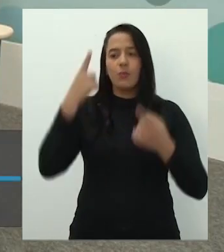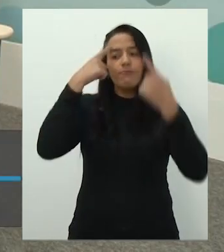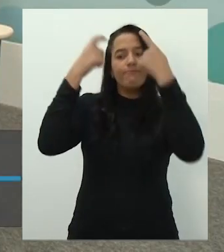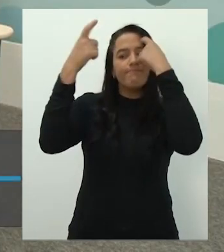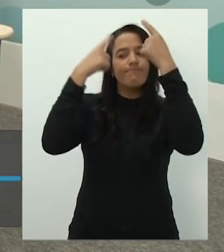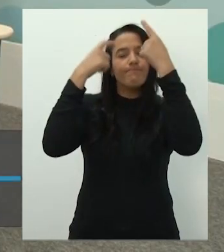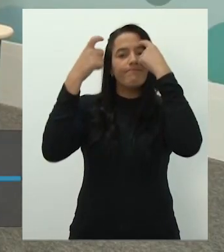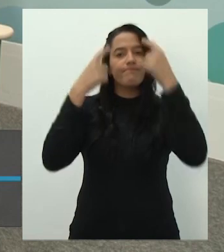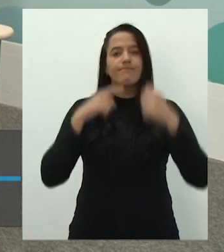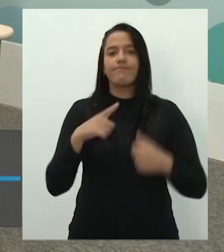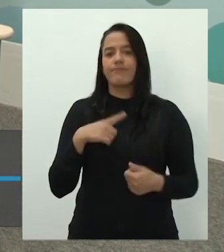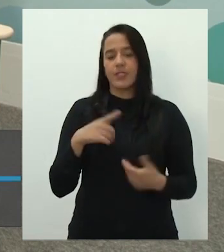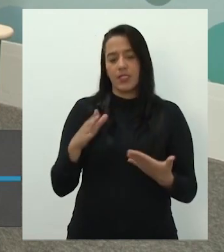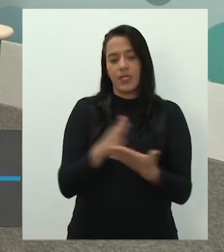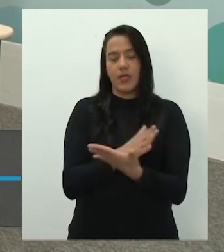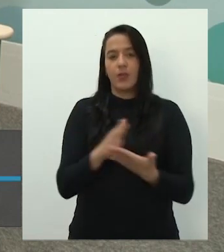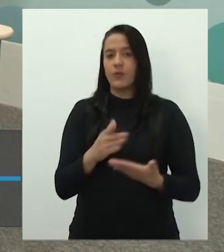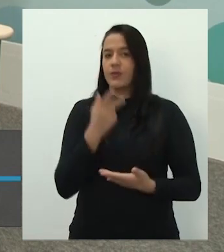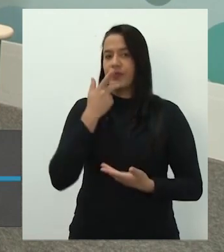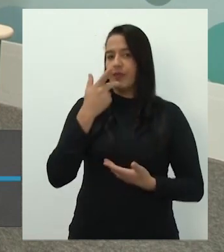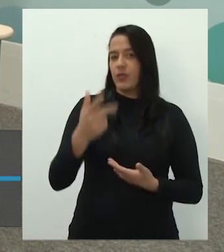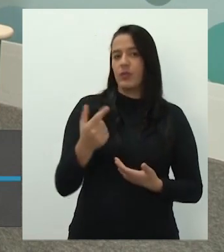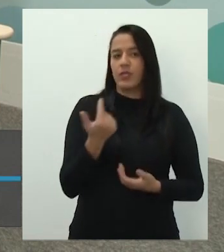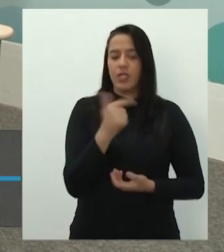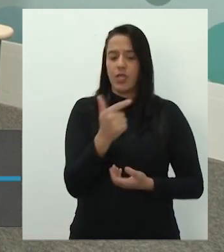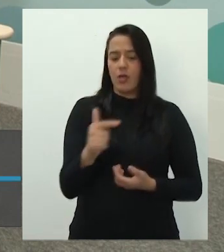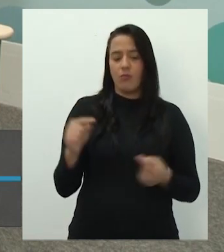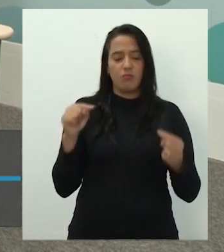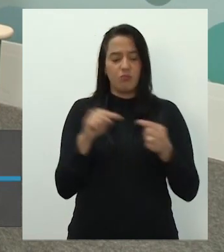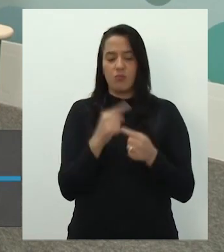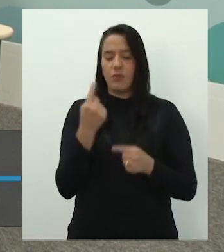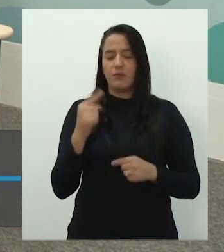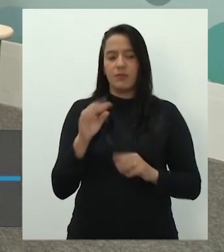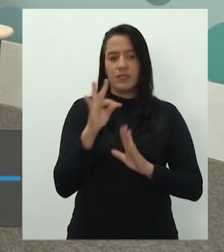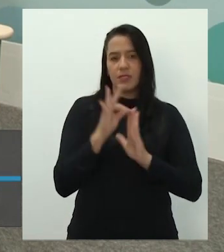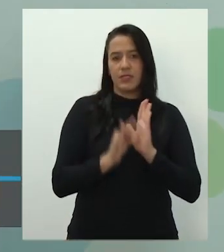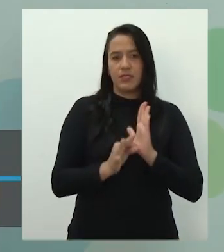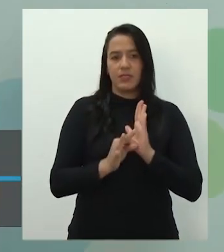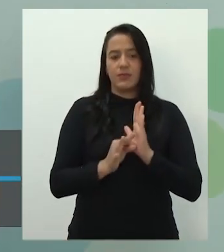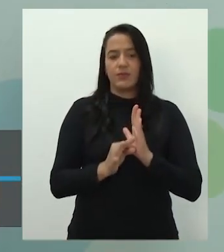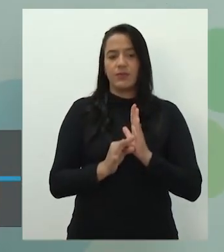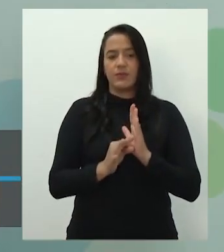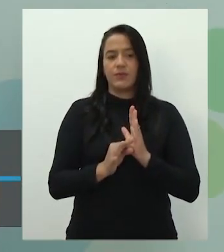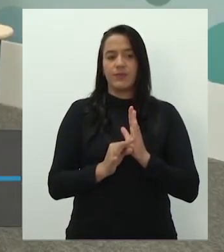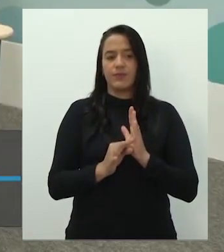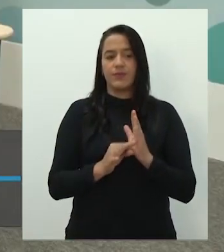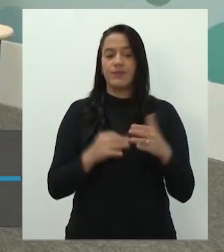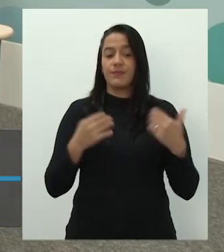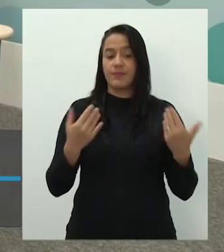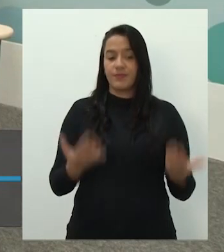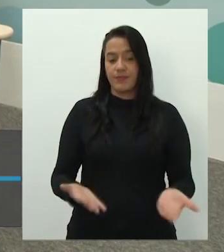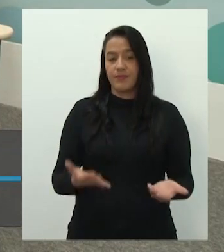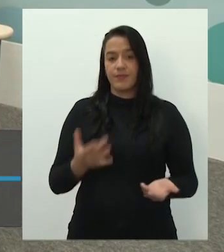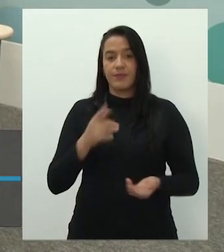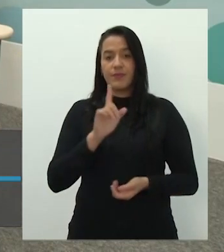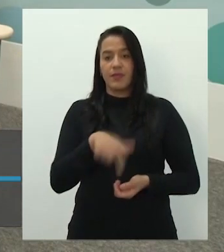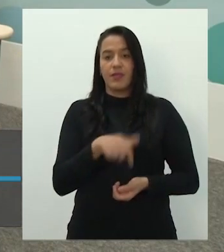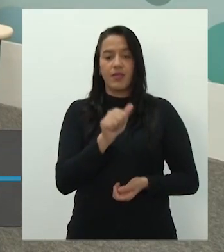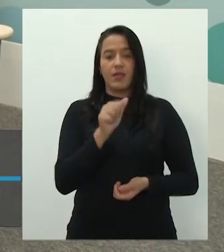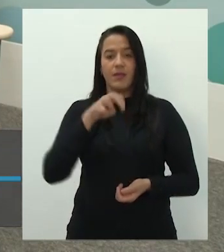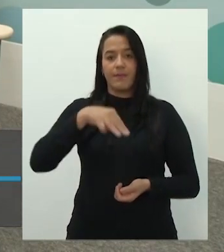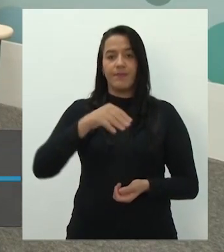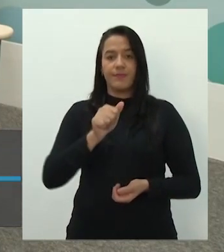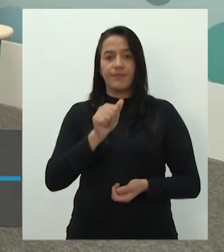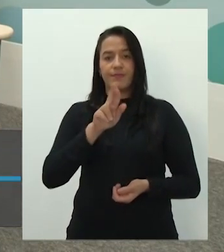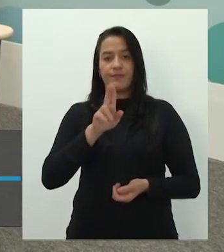algumas aqui falando que não, que a primeira não era texto. Poxa vida. A Amanda disse que sim. Ah, é. Vários aqui falando